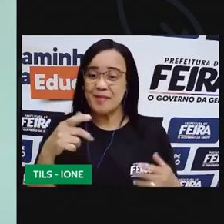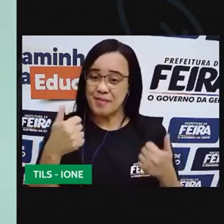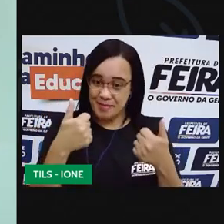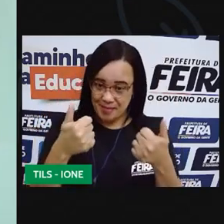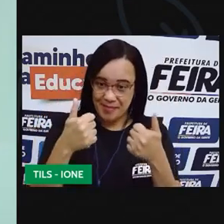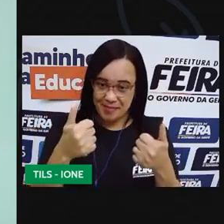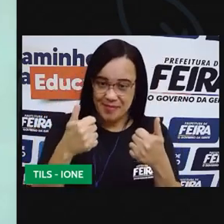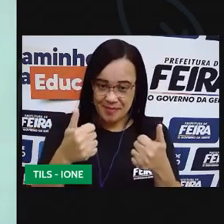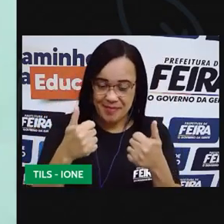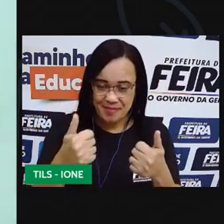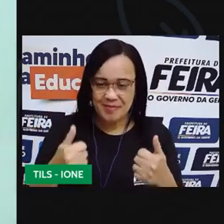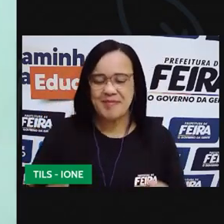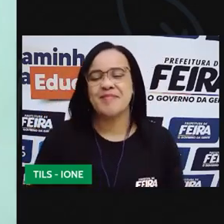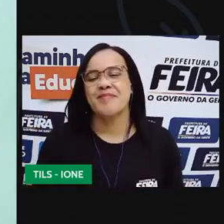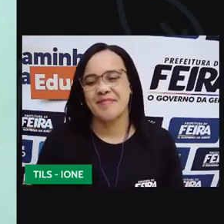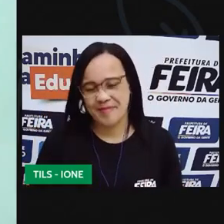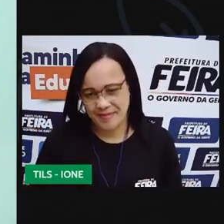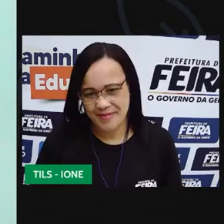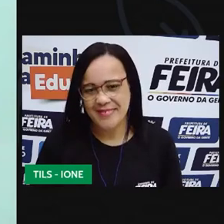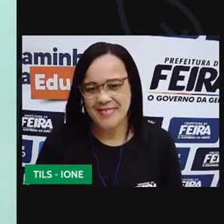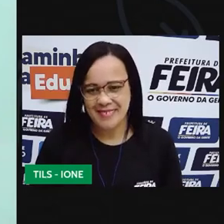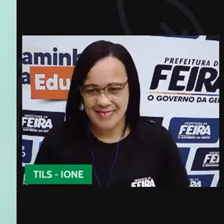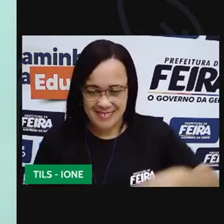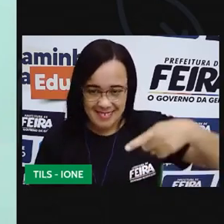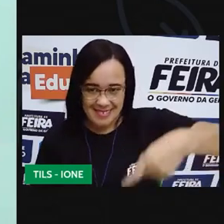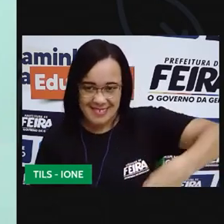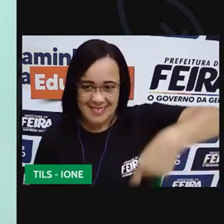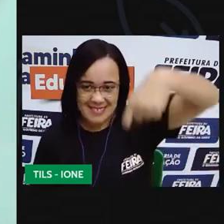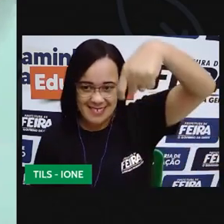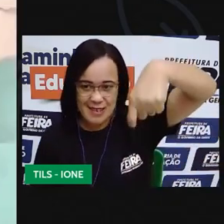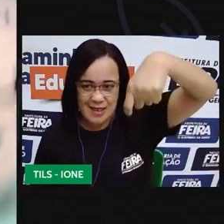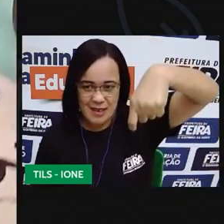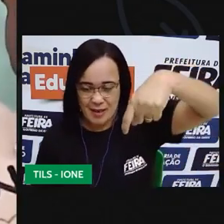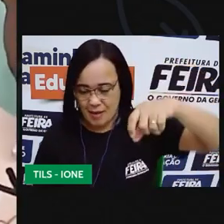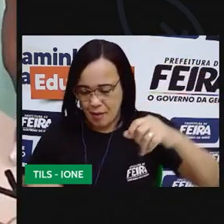Então vou pegar ele já separar aqui